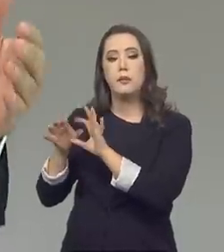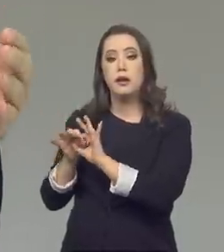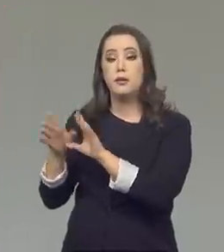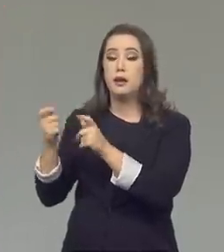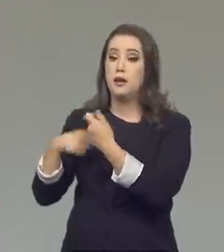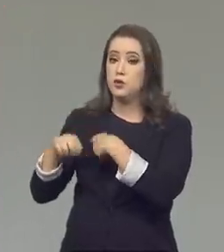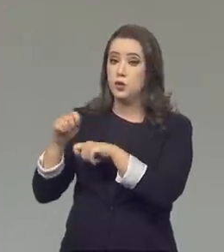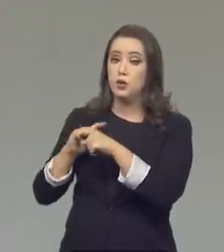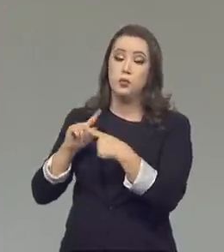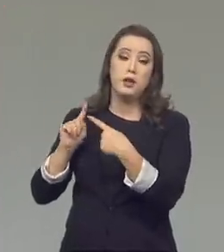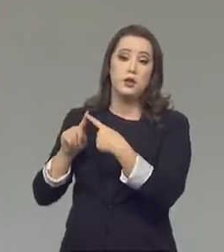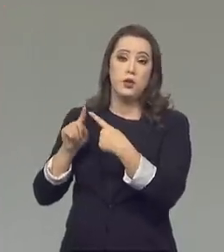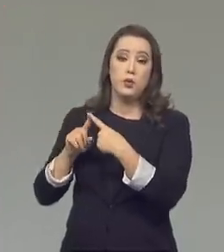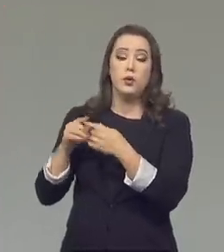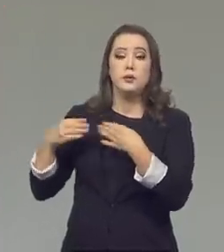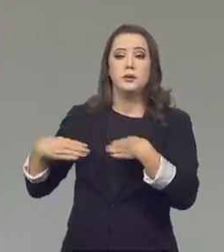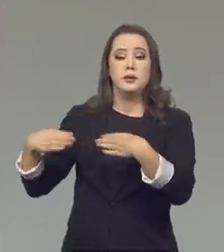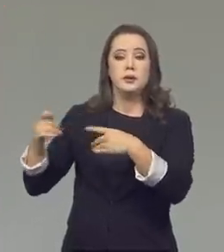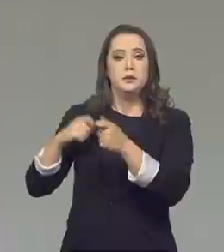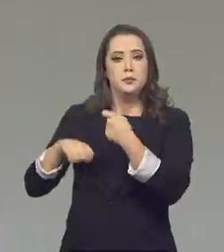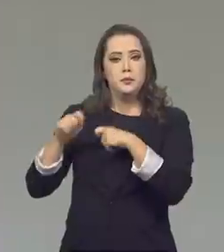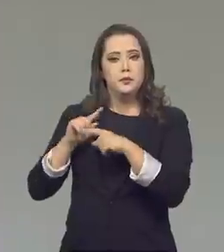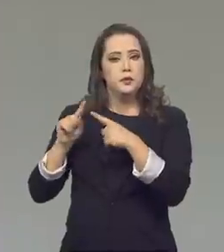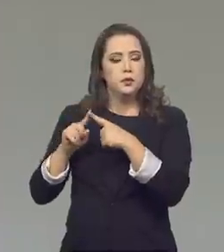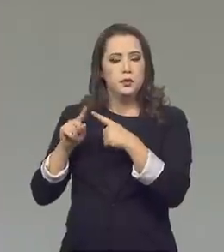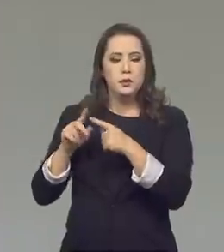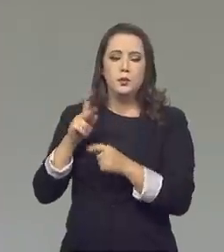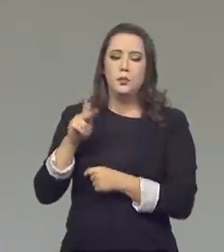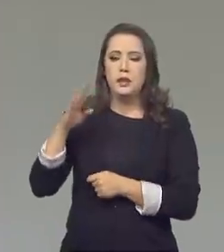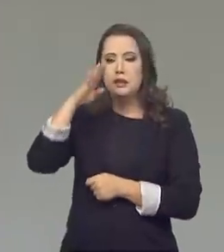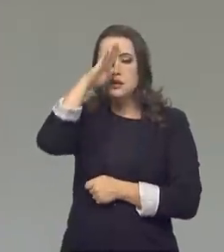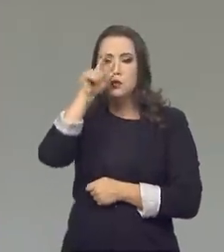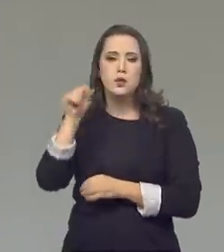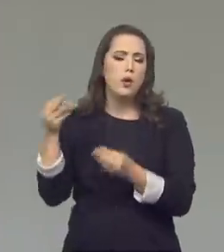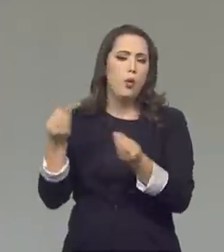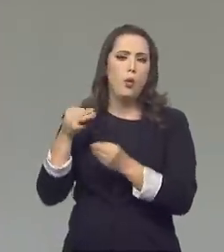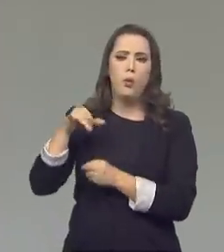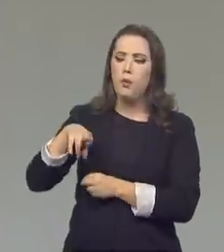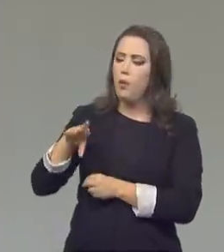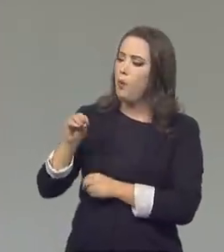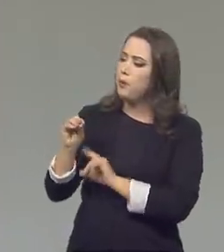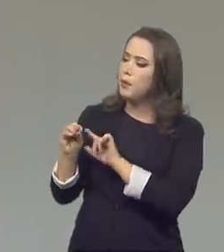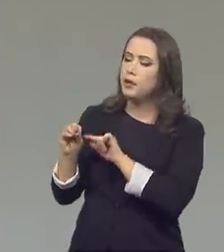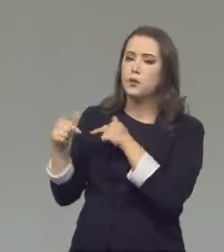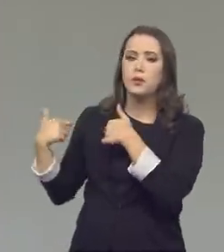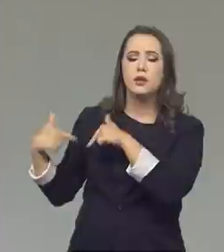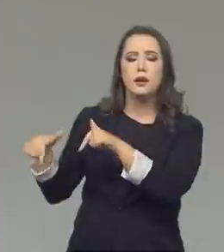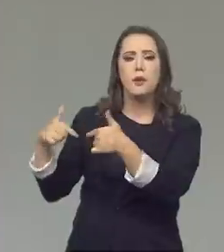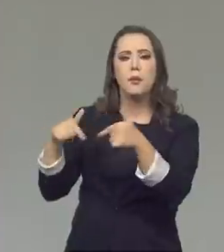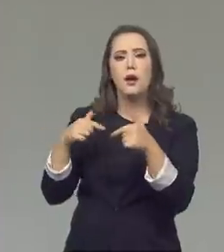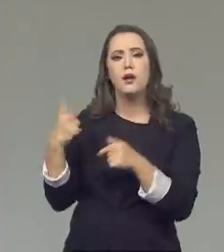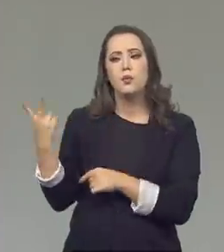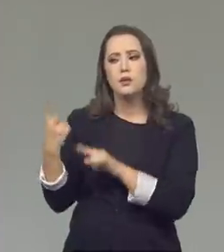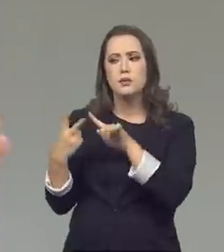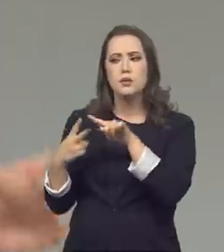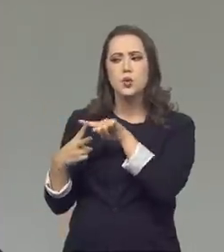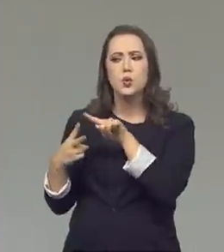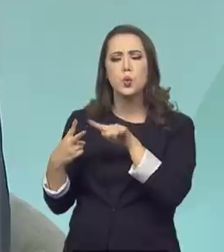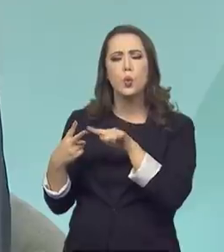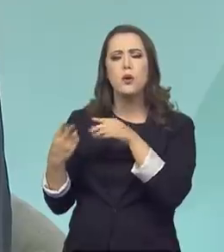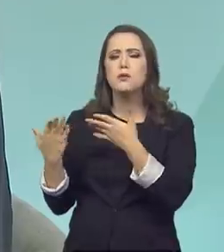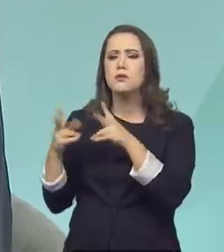Ministério da Economia nessa gestão do presidente Jair Bolsonaro. Como que o Inmetro, ele trabalha com essas duas questões?